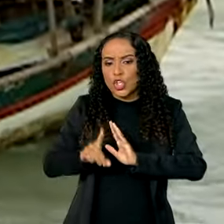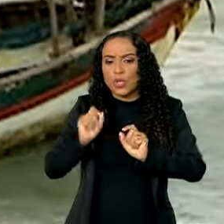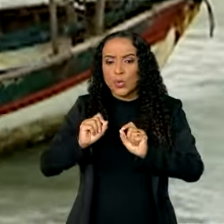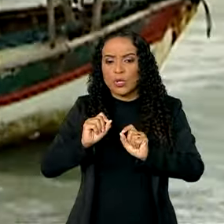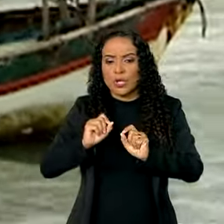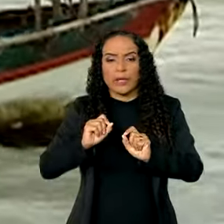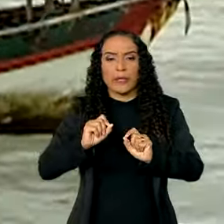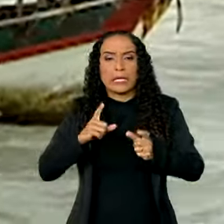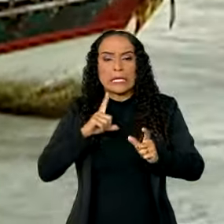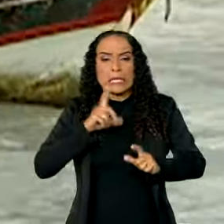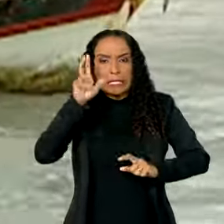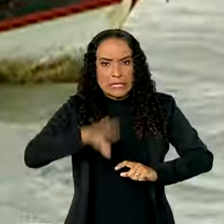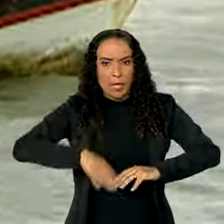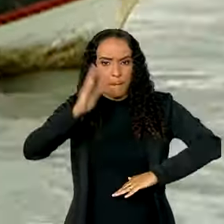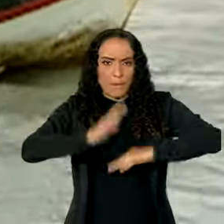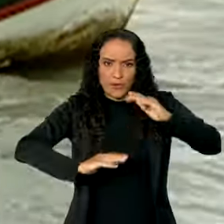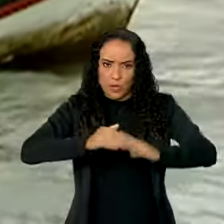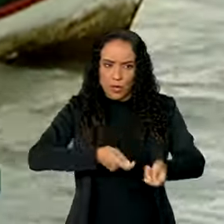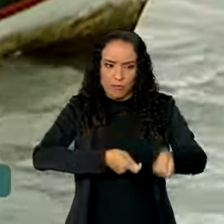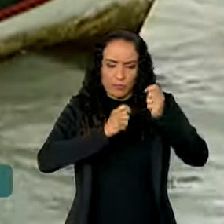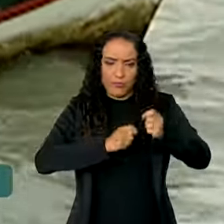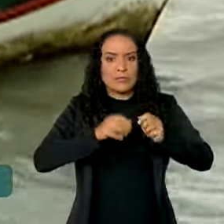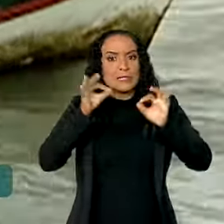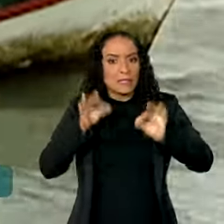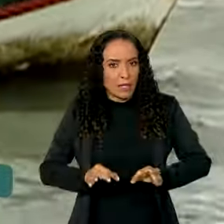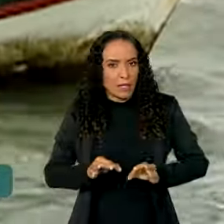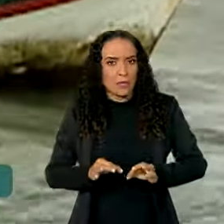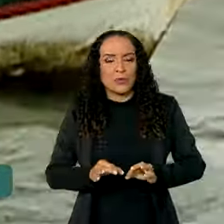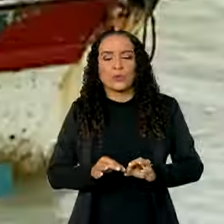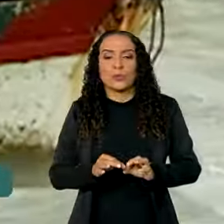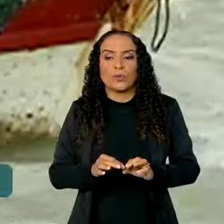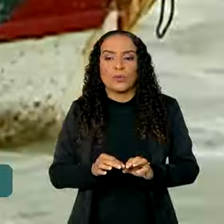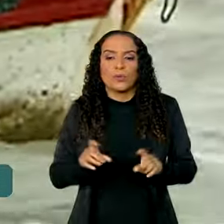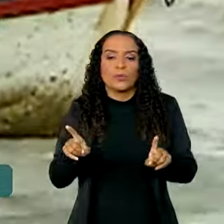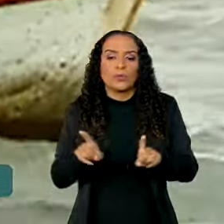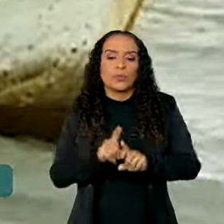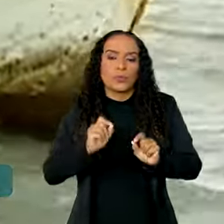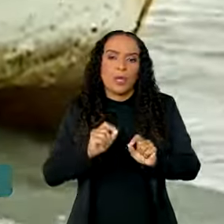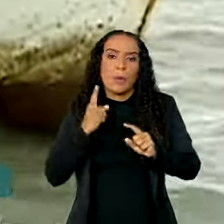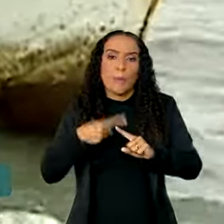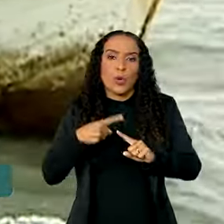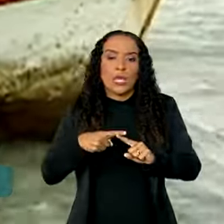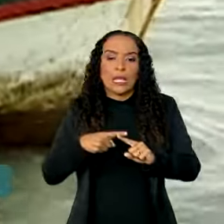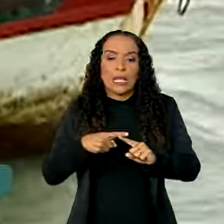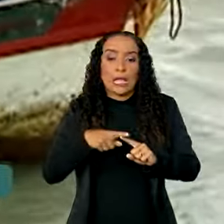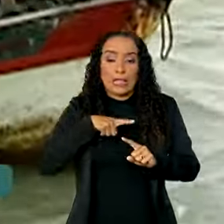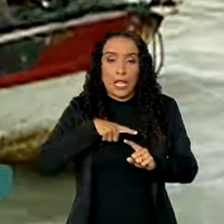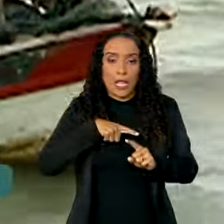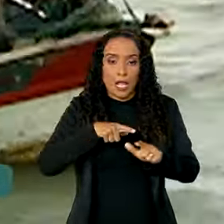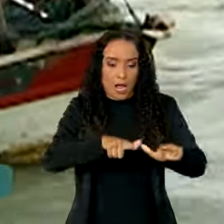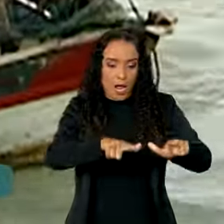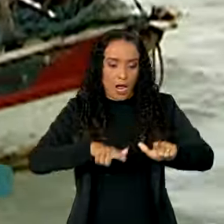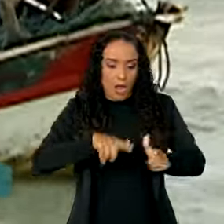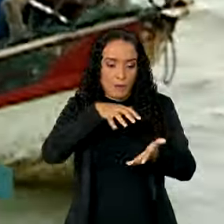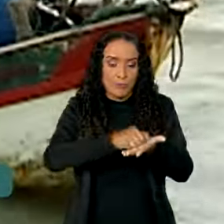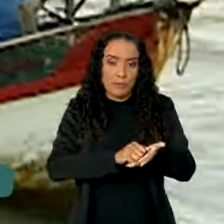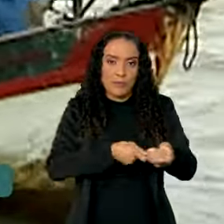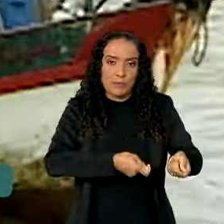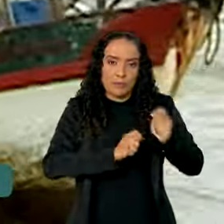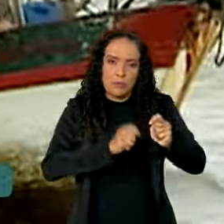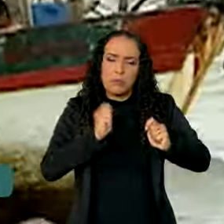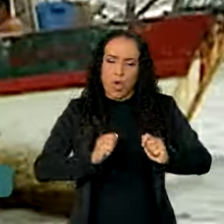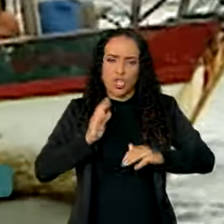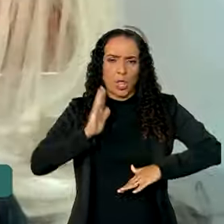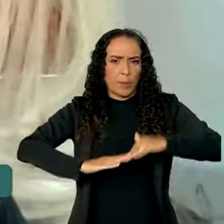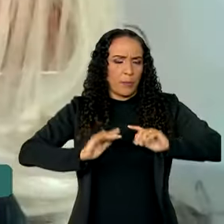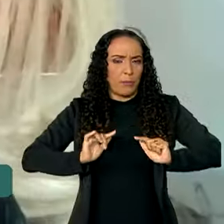além de dar direito a ser um pescador profissional, porque a partir do que ele tem o registro, ele pode exercer sua